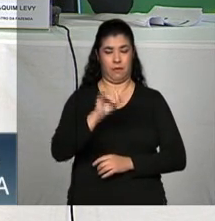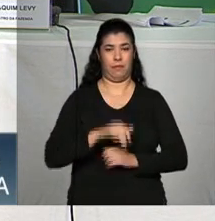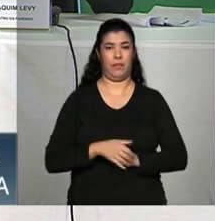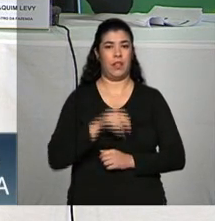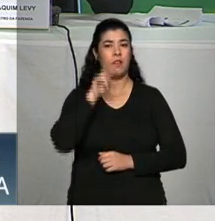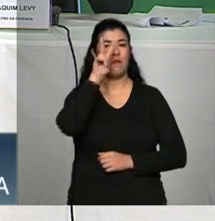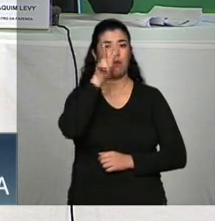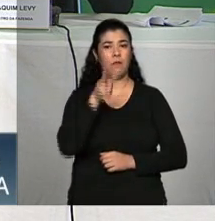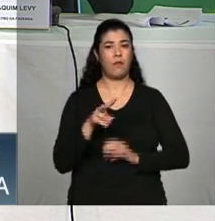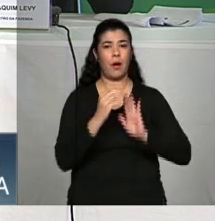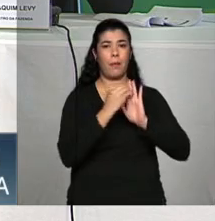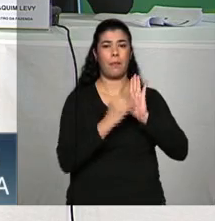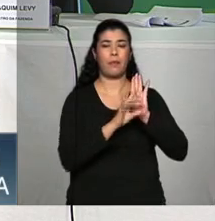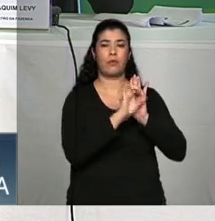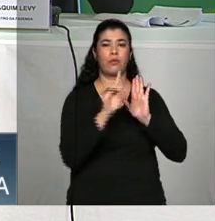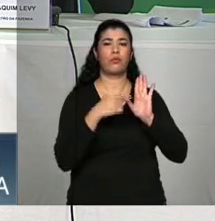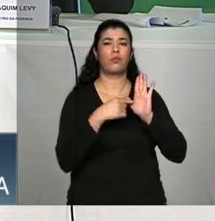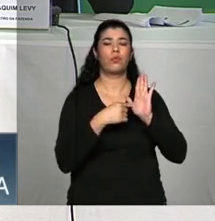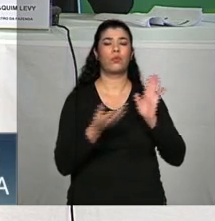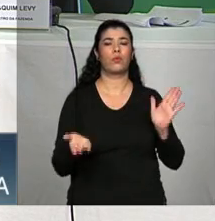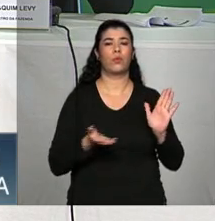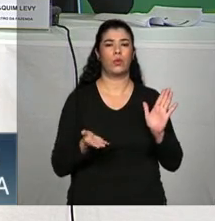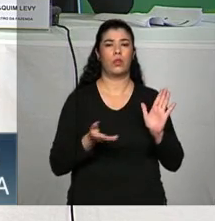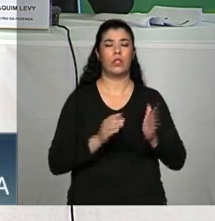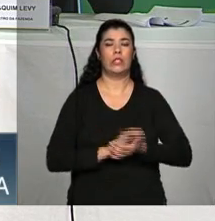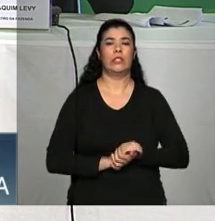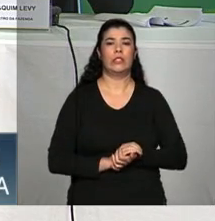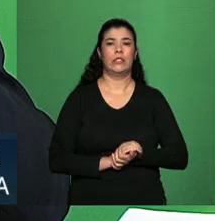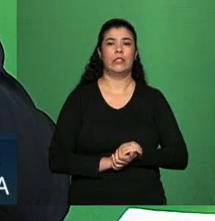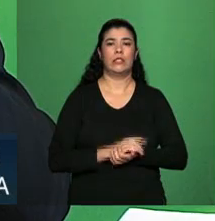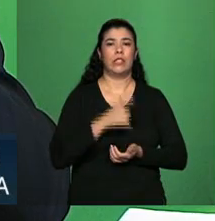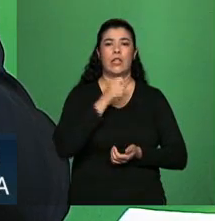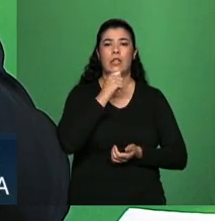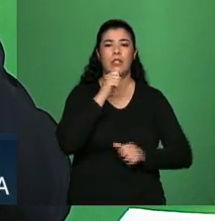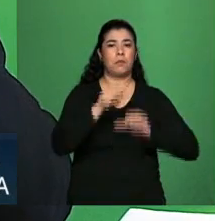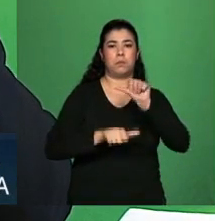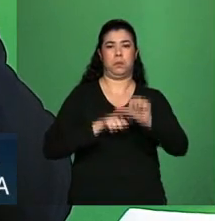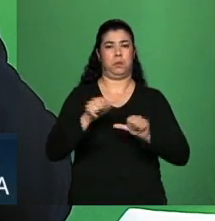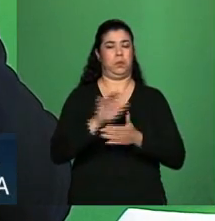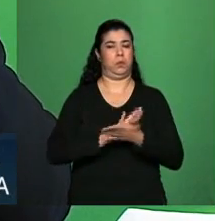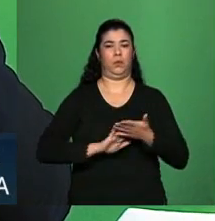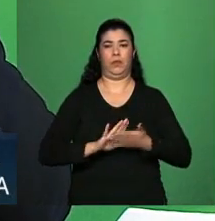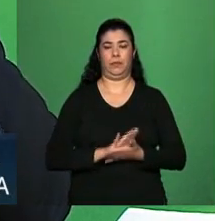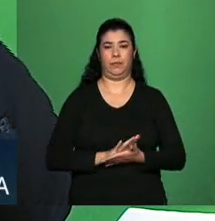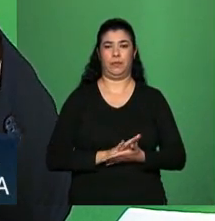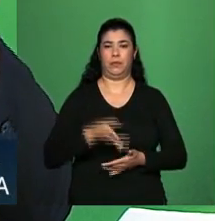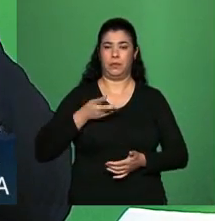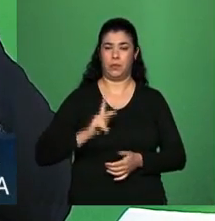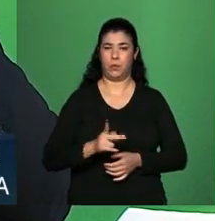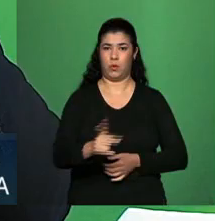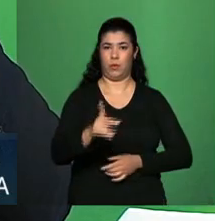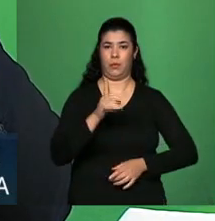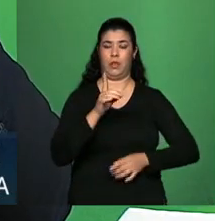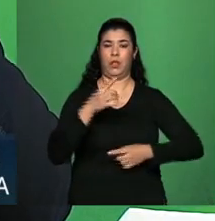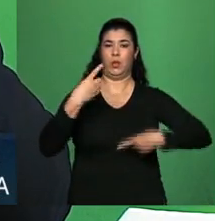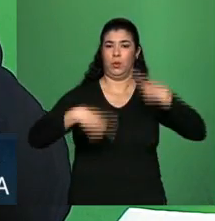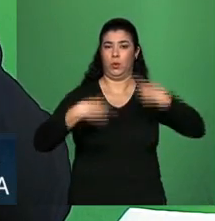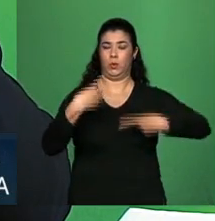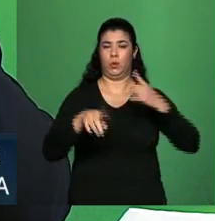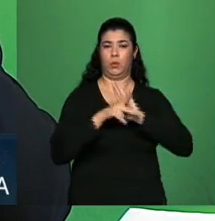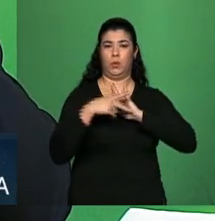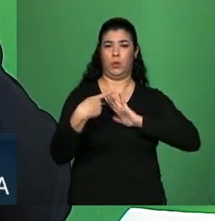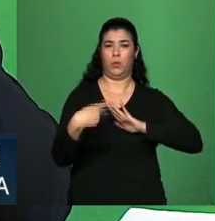o calendário. No momento, não se alterou nada. Inclusive, durante o período de discussão da